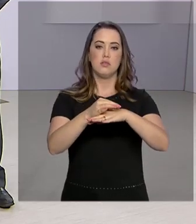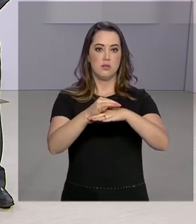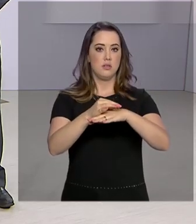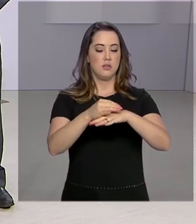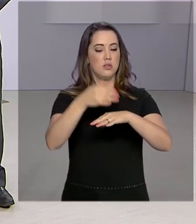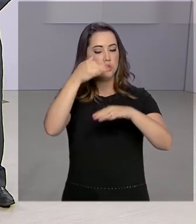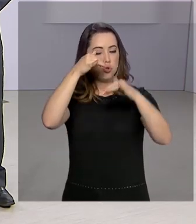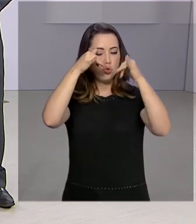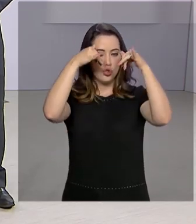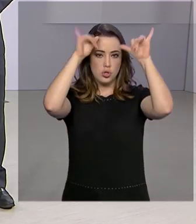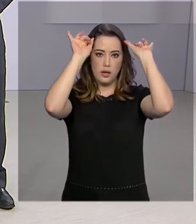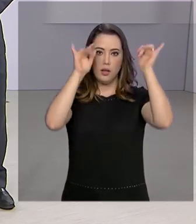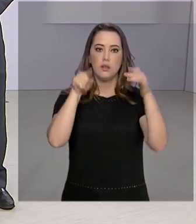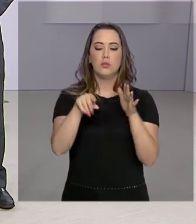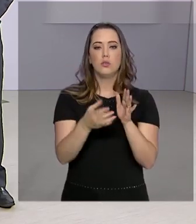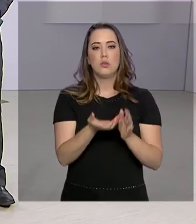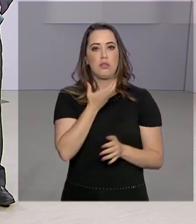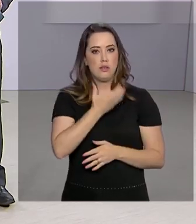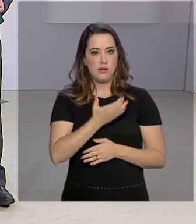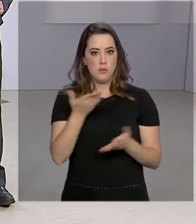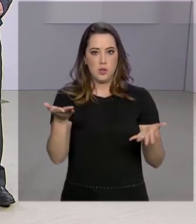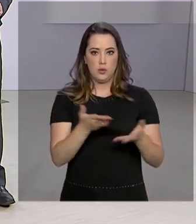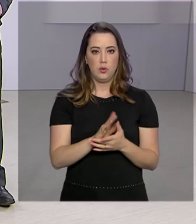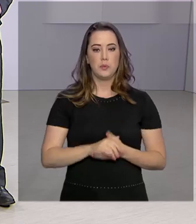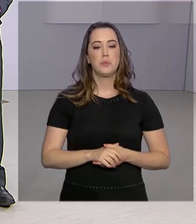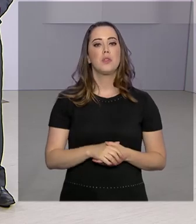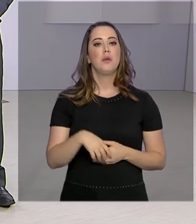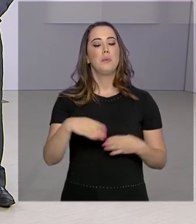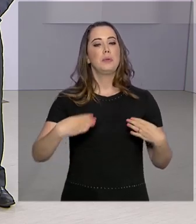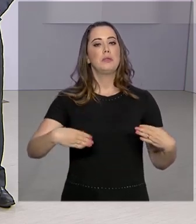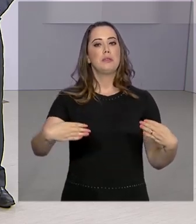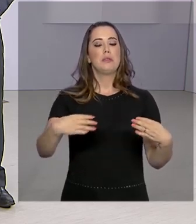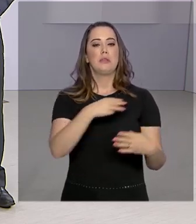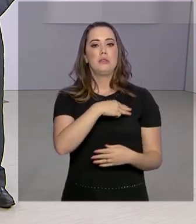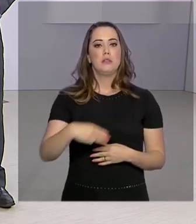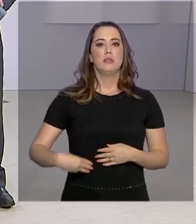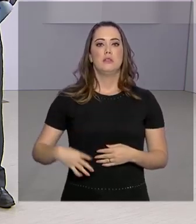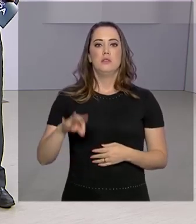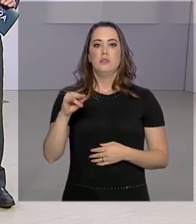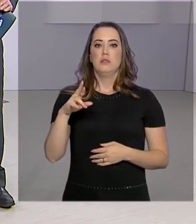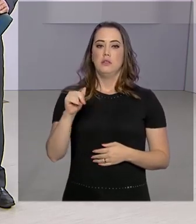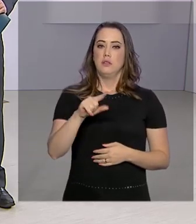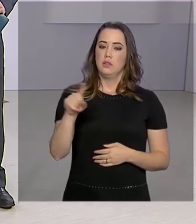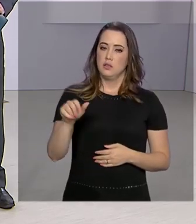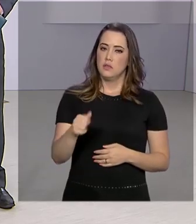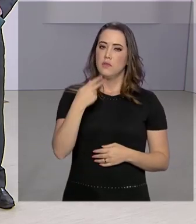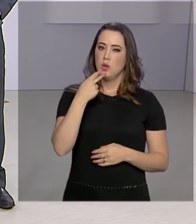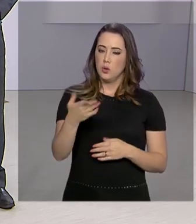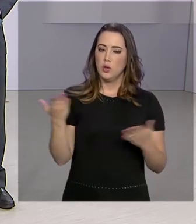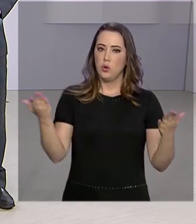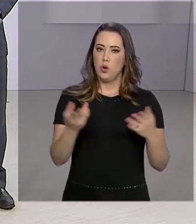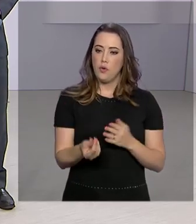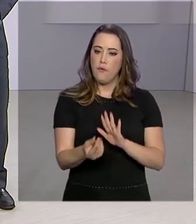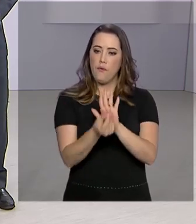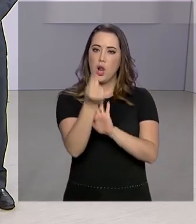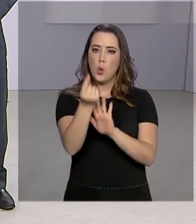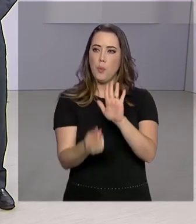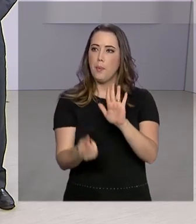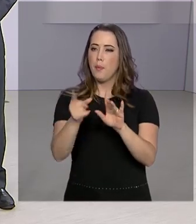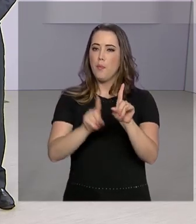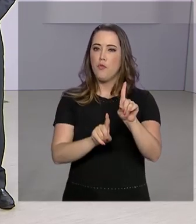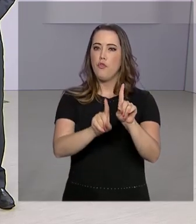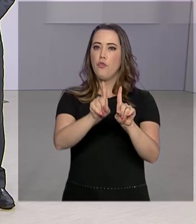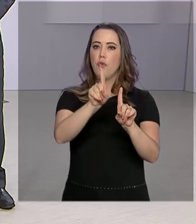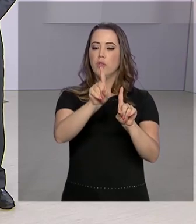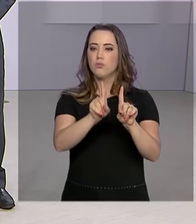dezembro. Em um evento no Paraná, a ministra Tereza Cristina disse que o preço deve se estabilizar daqui para frente, pois o mercado já